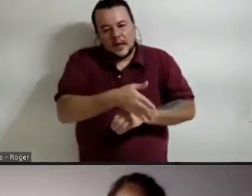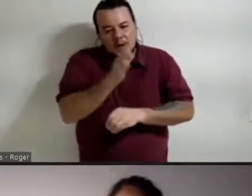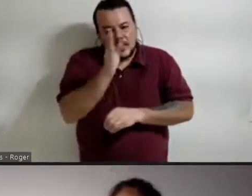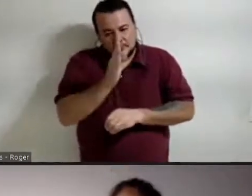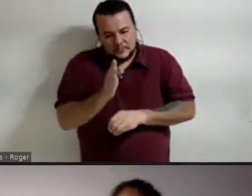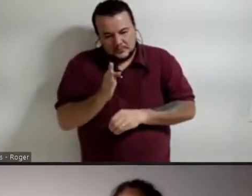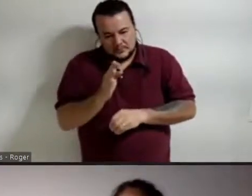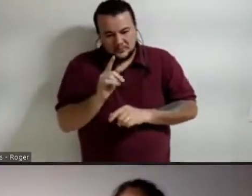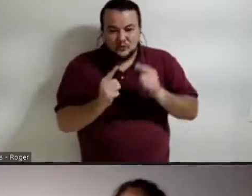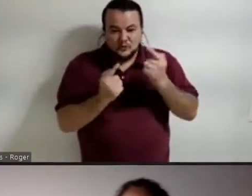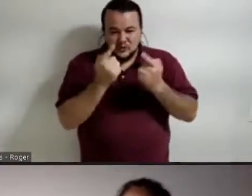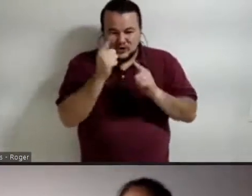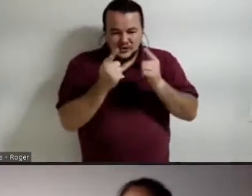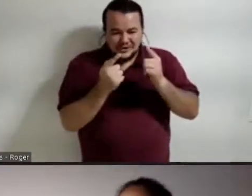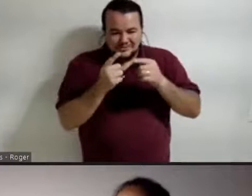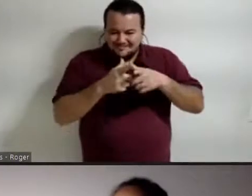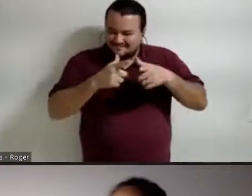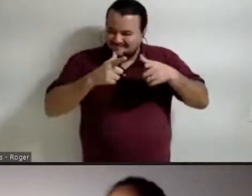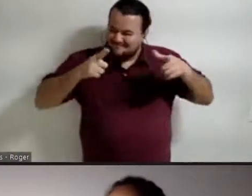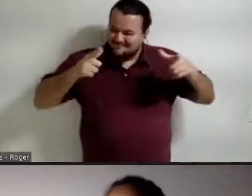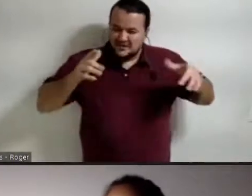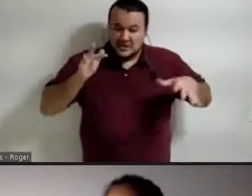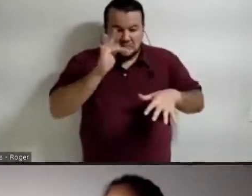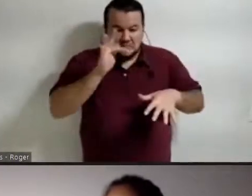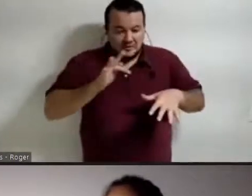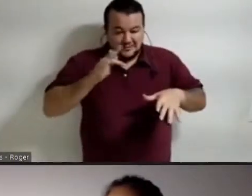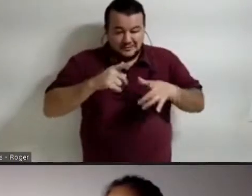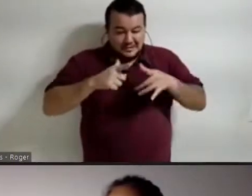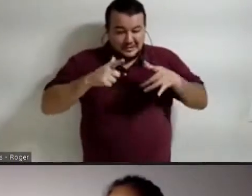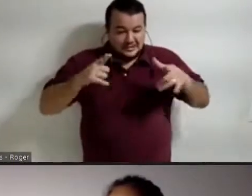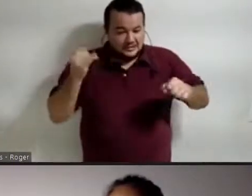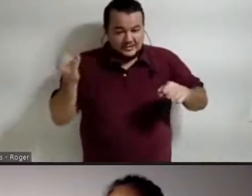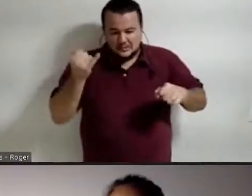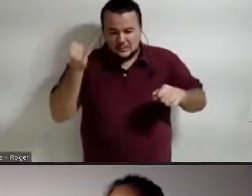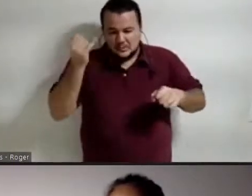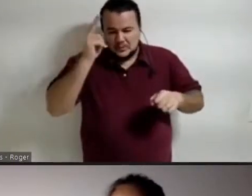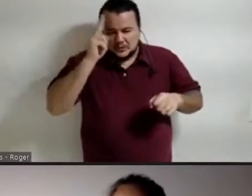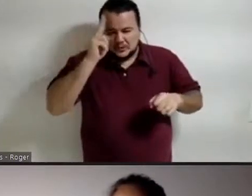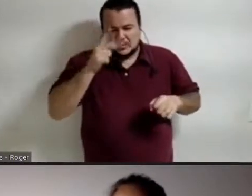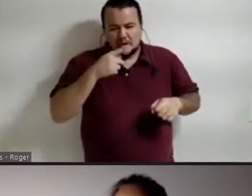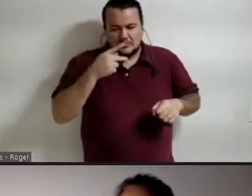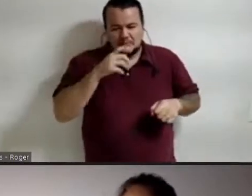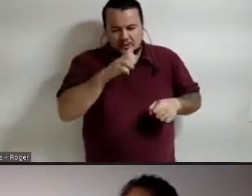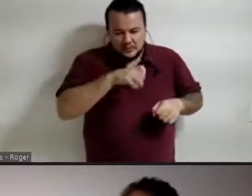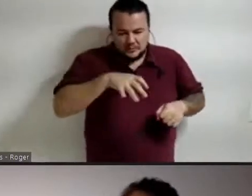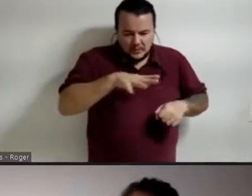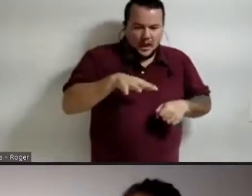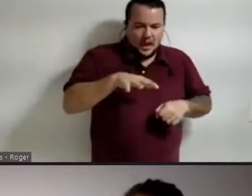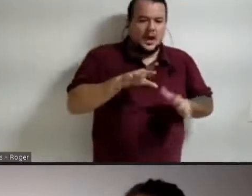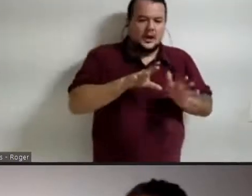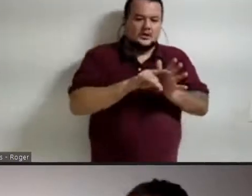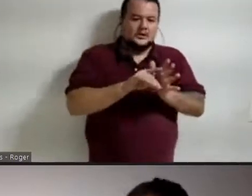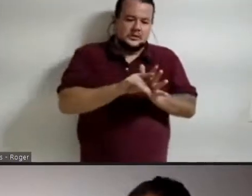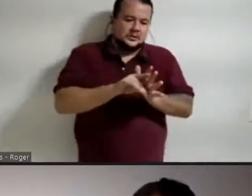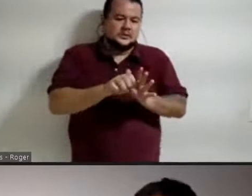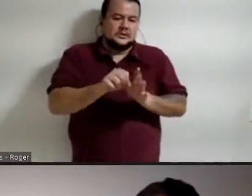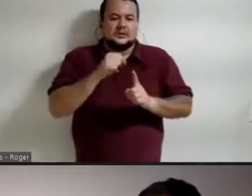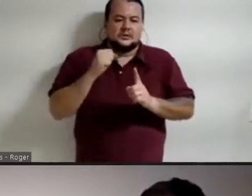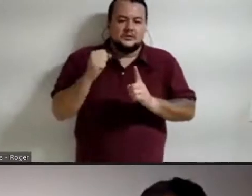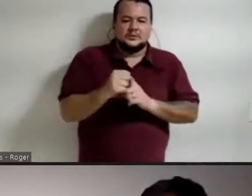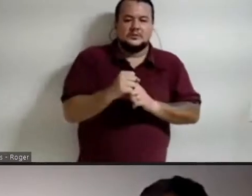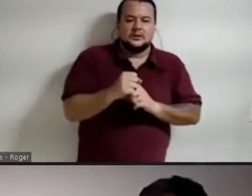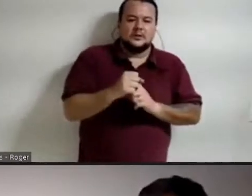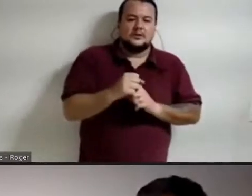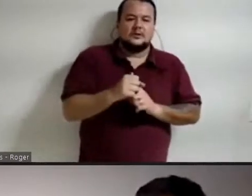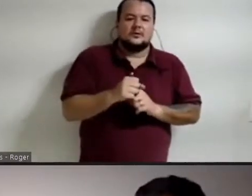Chile é enorme, é uma faculdade extremamente importante historicamente na área das ciências sociais e humanidades, a